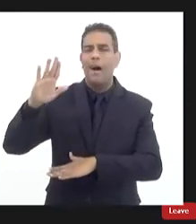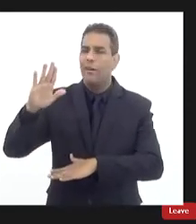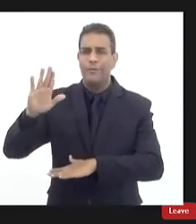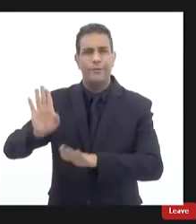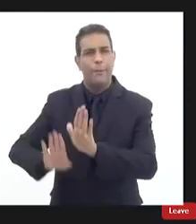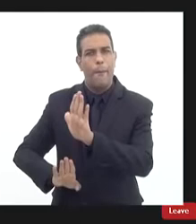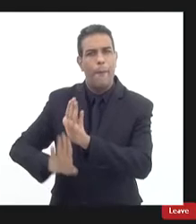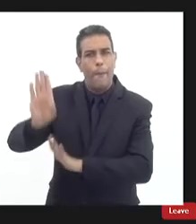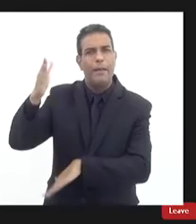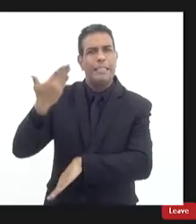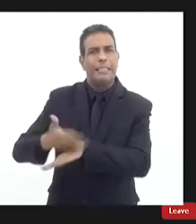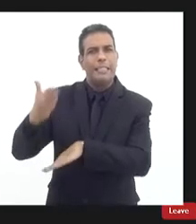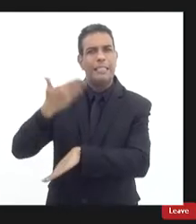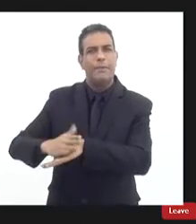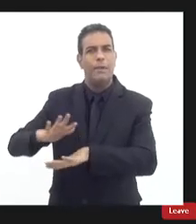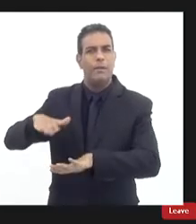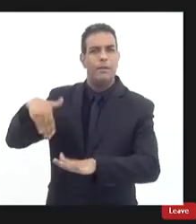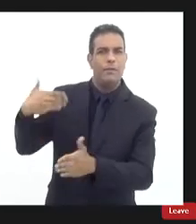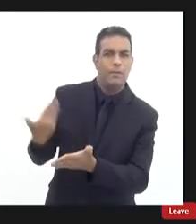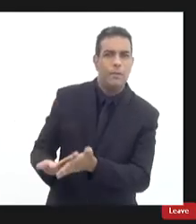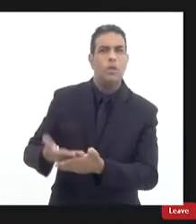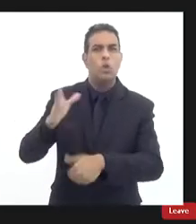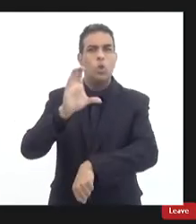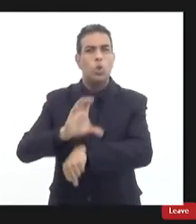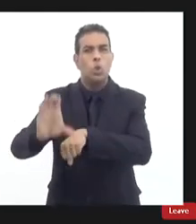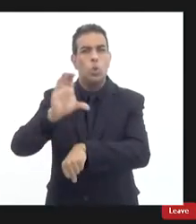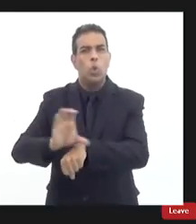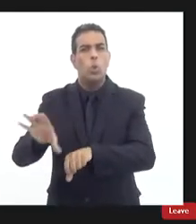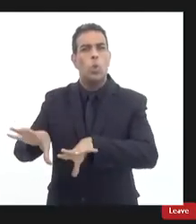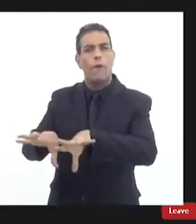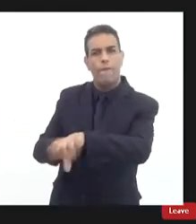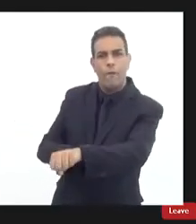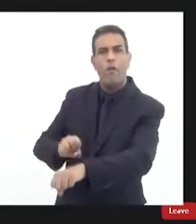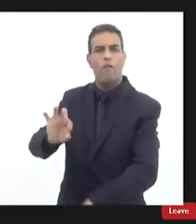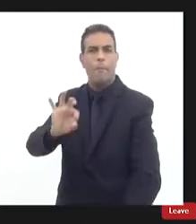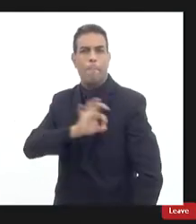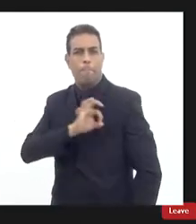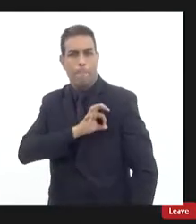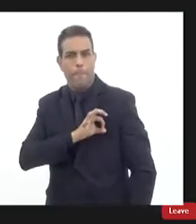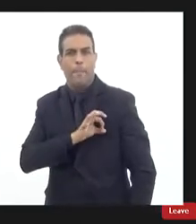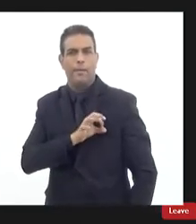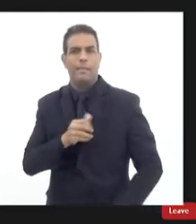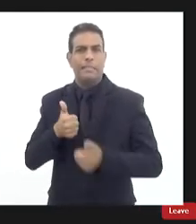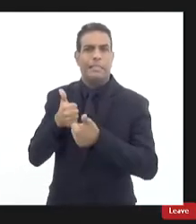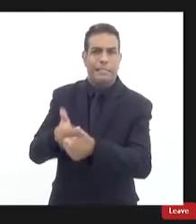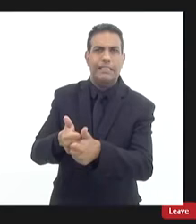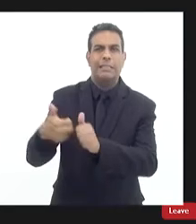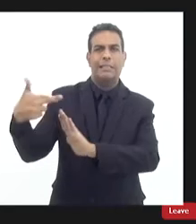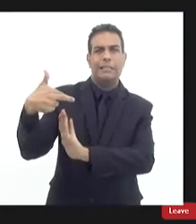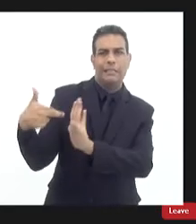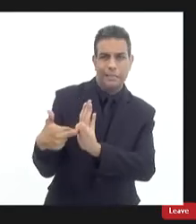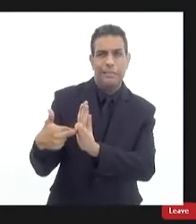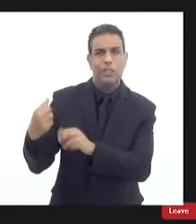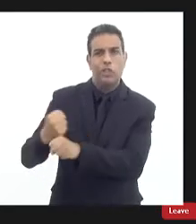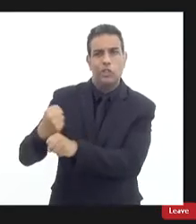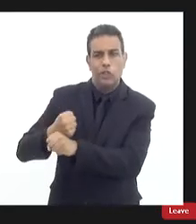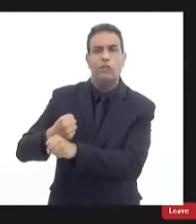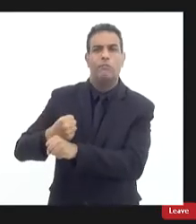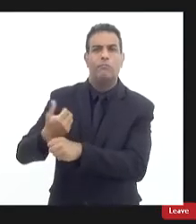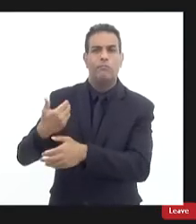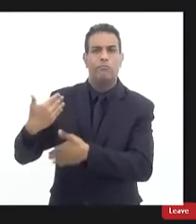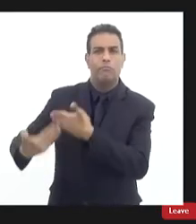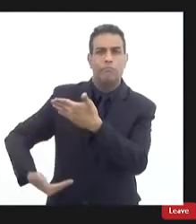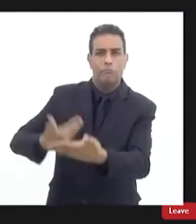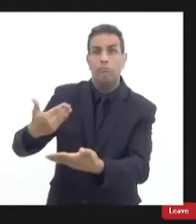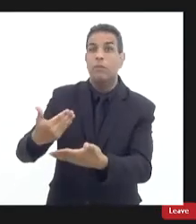isso aí a já vem desde os cursos de formações a gente tem essa orientação principalmente nos últimos anos quando vindo da